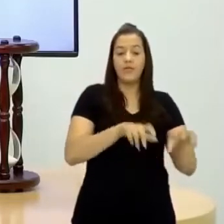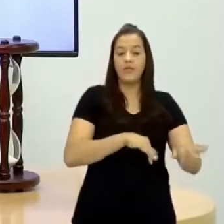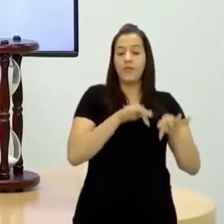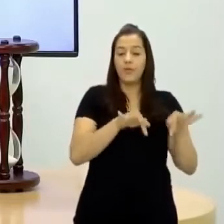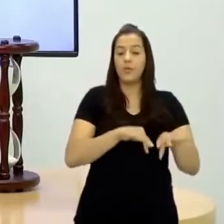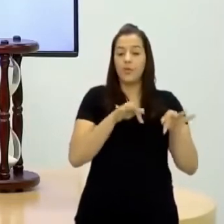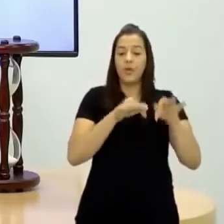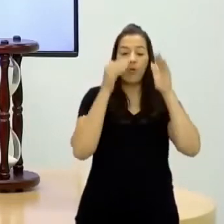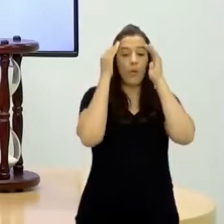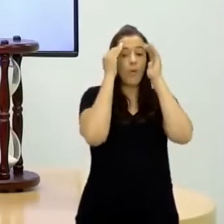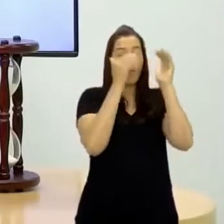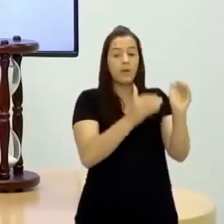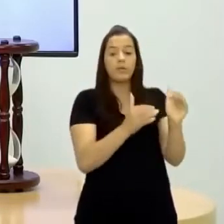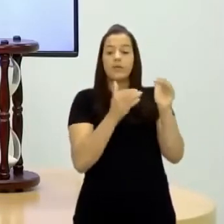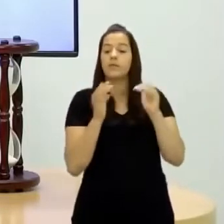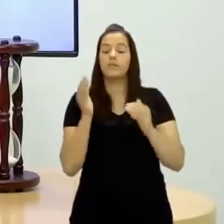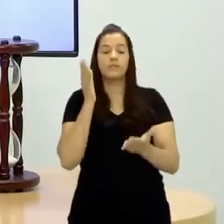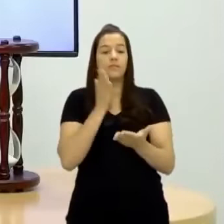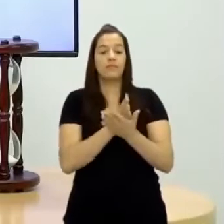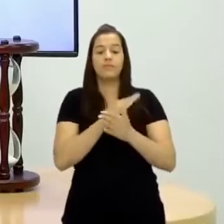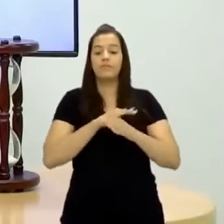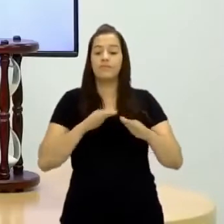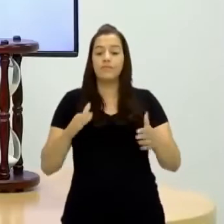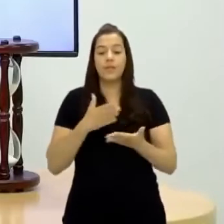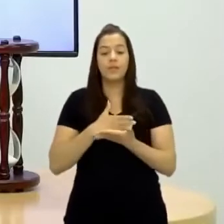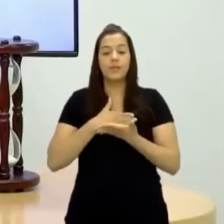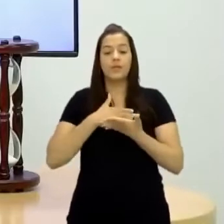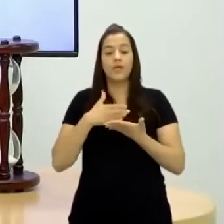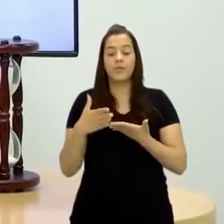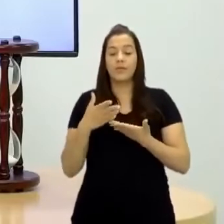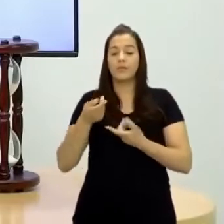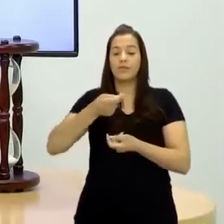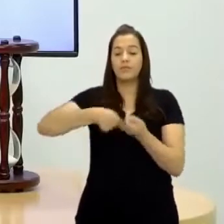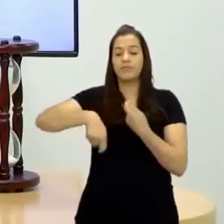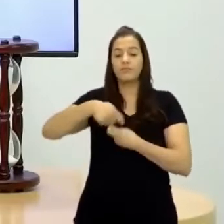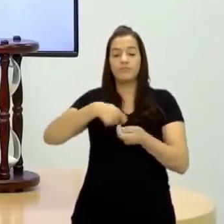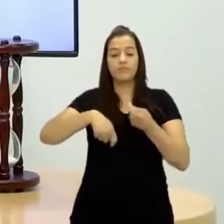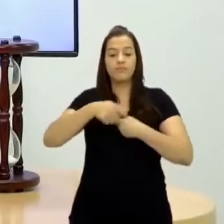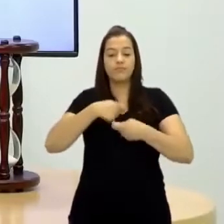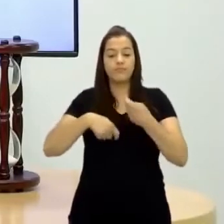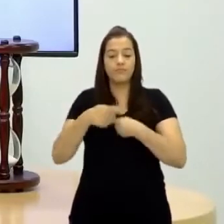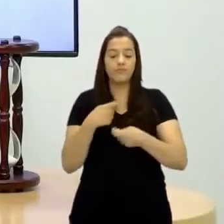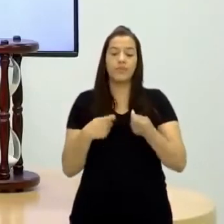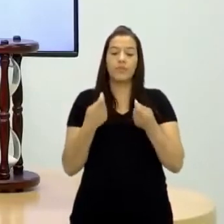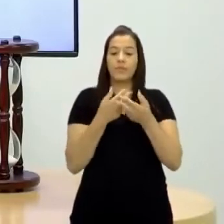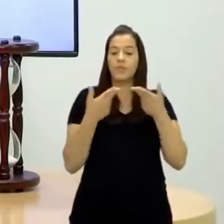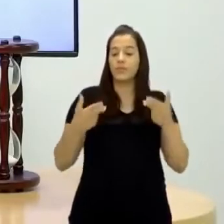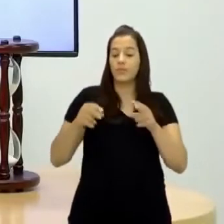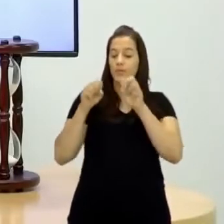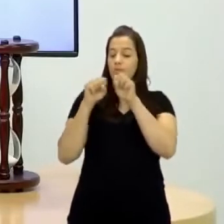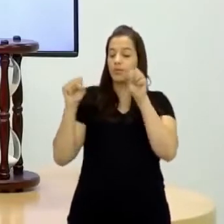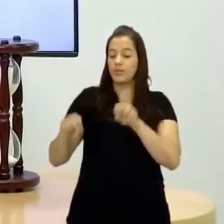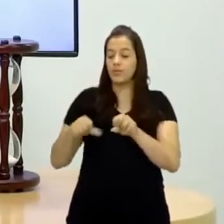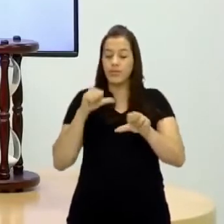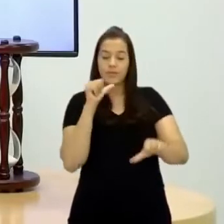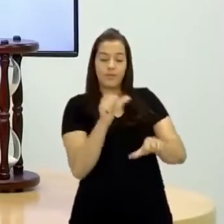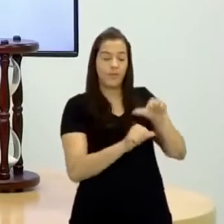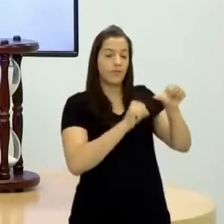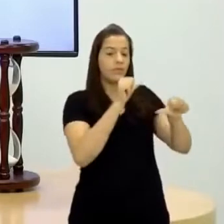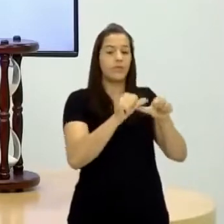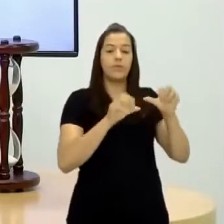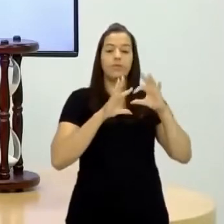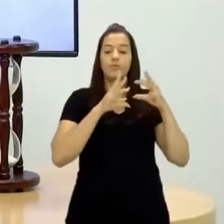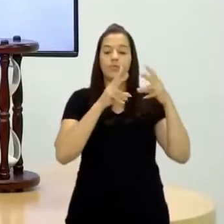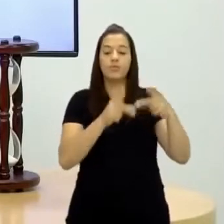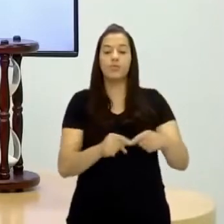começa a se tornar um comerciante, né? E são esses caras, assim, que saem do sistema, que vão mudar, revolucionar todo esse